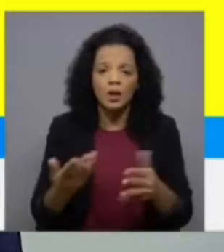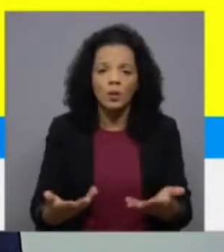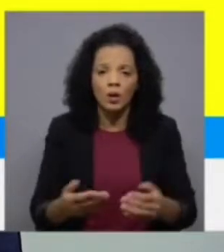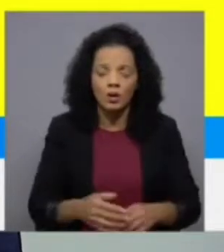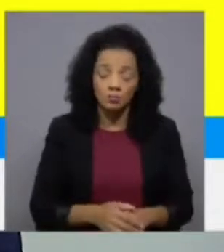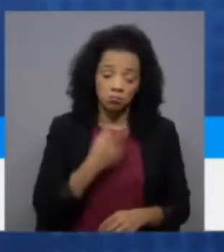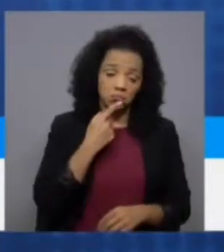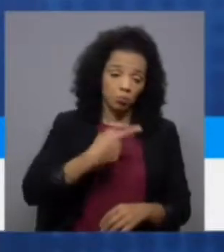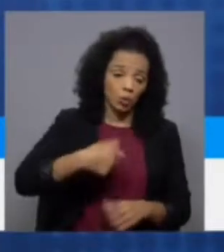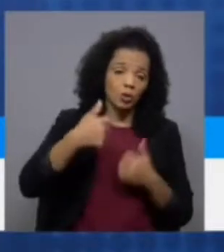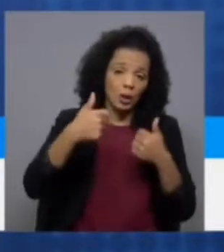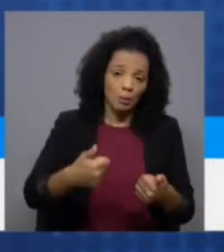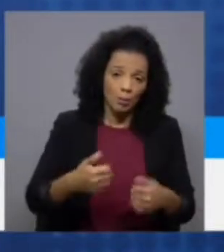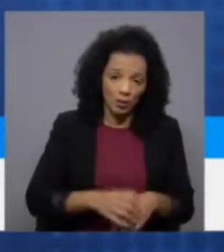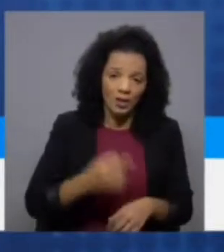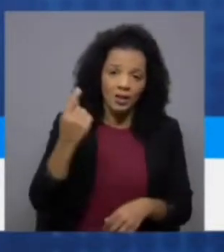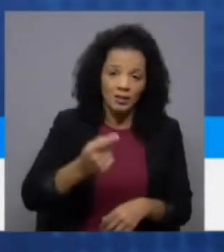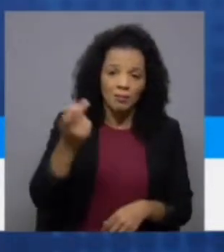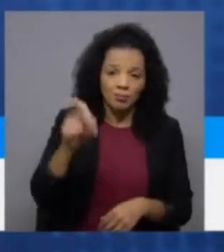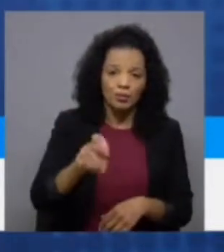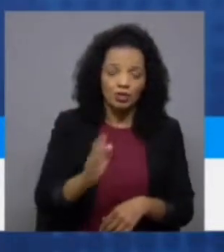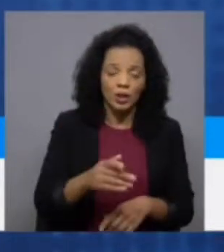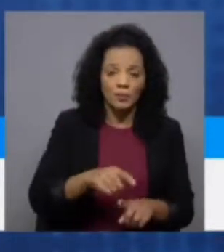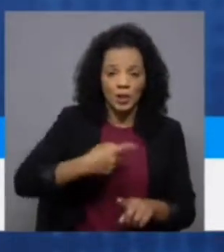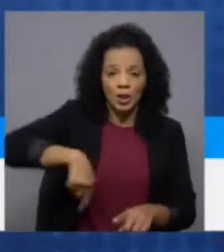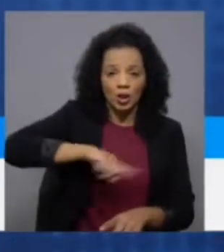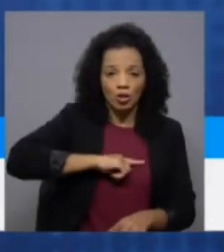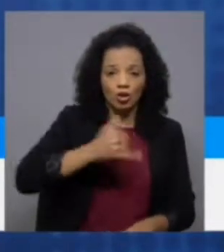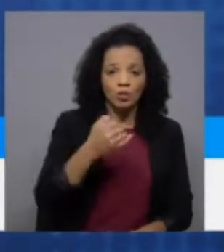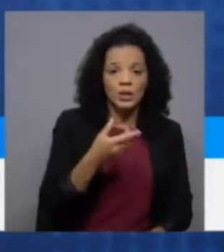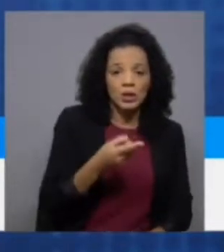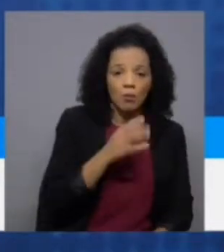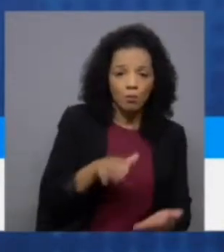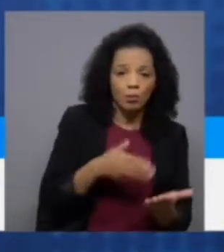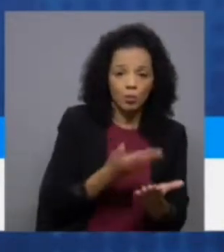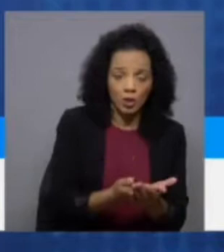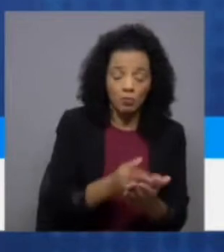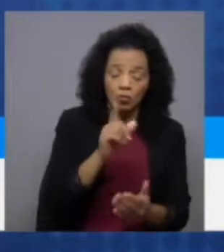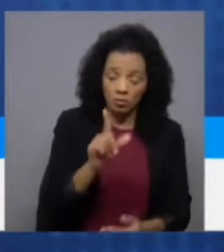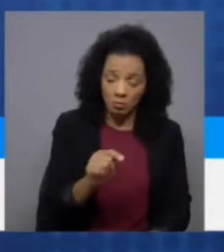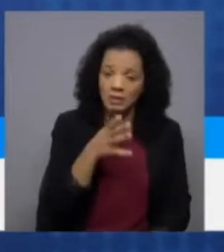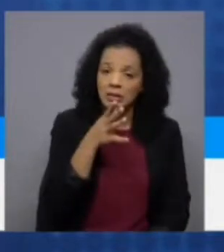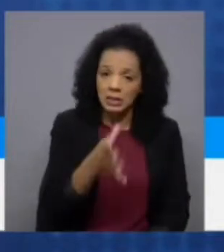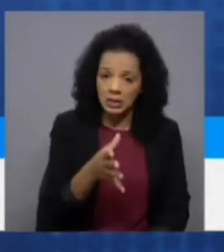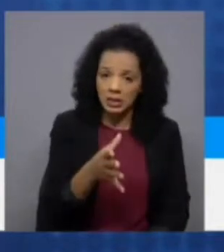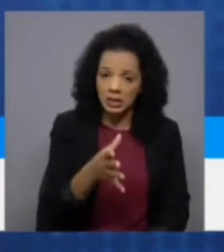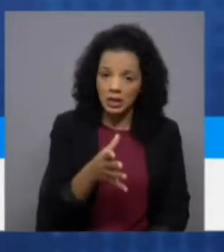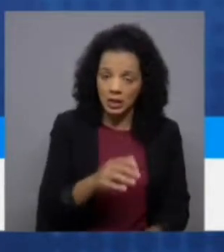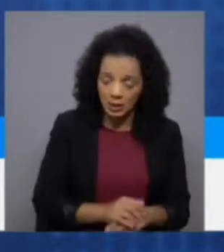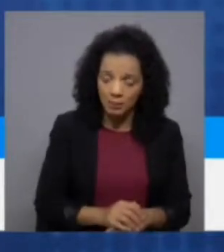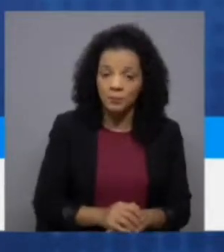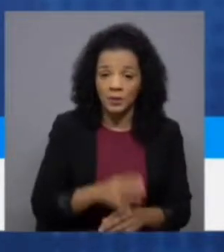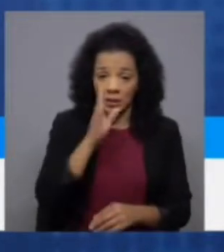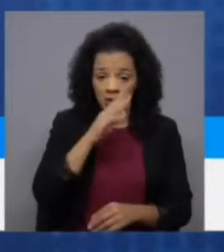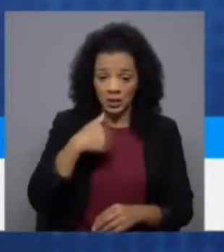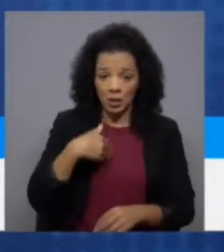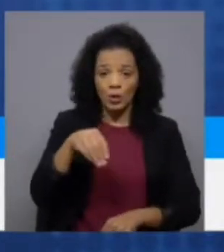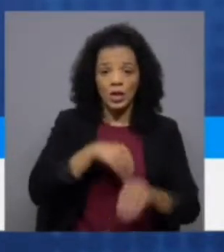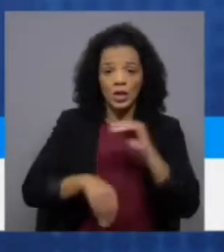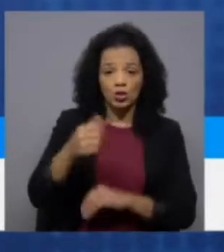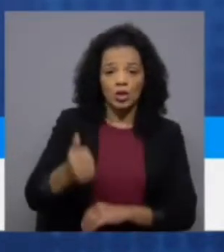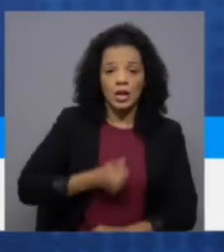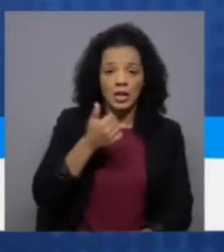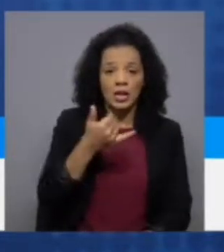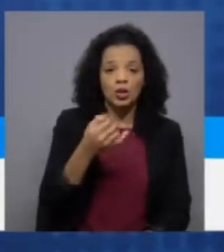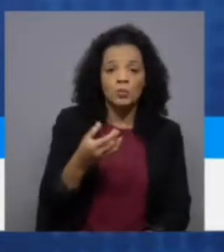Uma boa pergunta, não é? Já devia ter sido feita. Nós, em 2019, propusemos isso. Mas também, deixa-me dizer-lhe, nos segundos, se eu tivesse ganho as eleições em 2019,